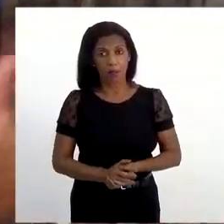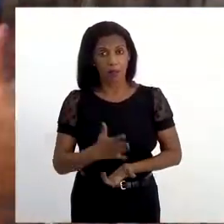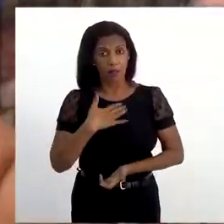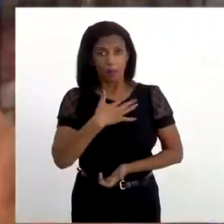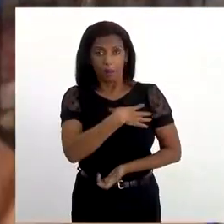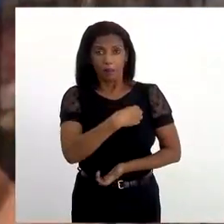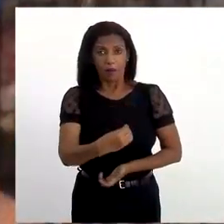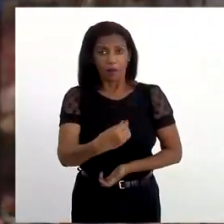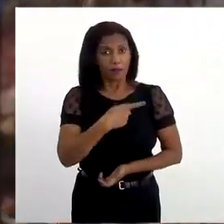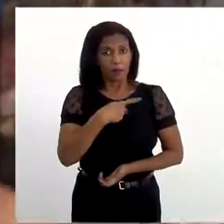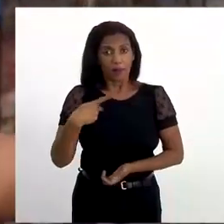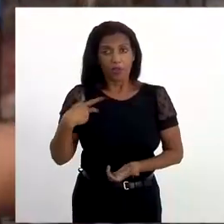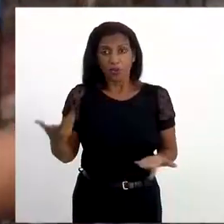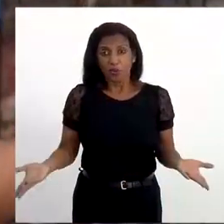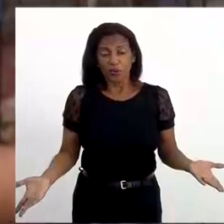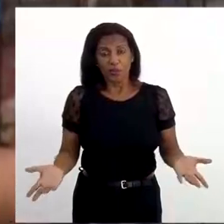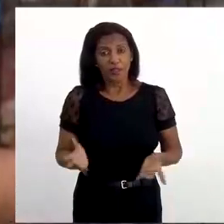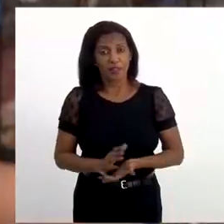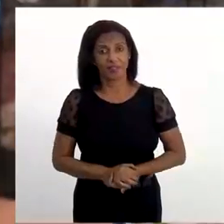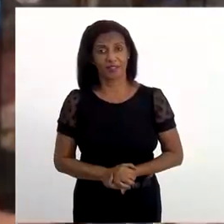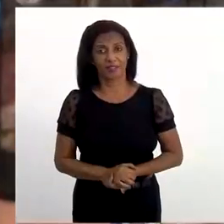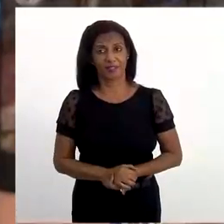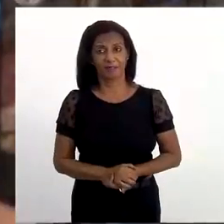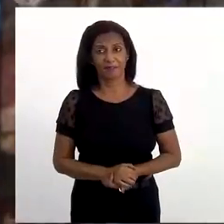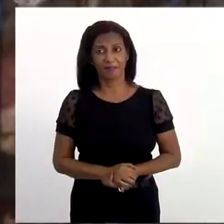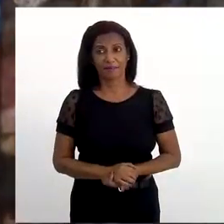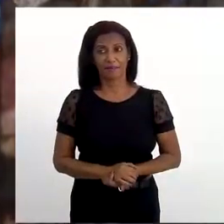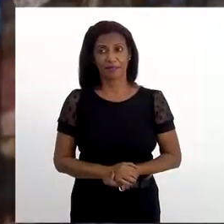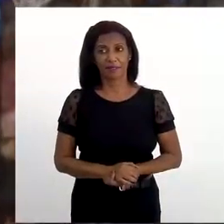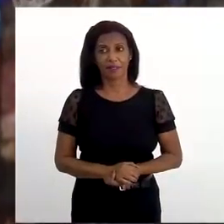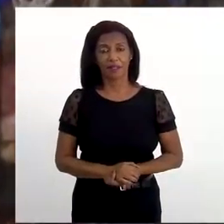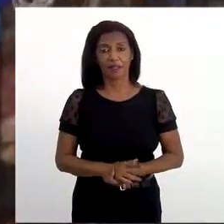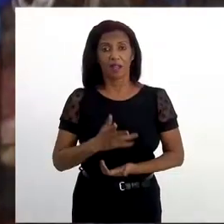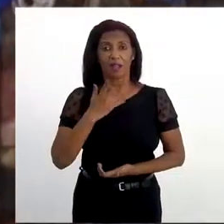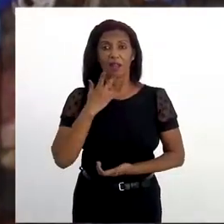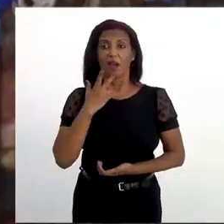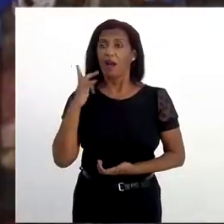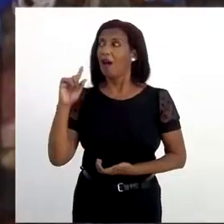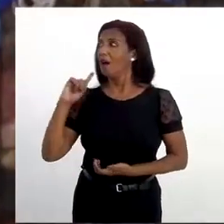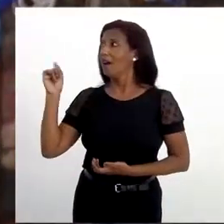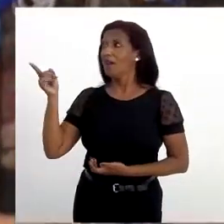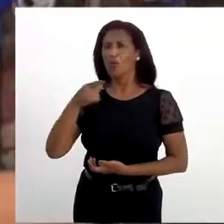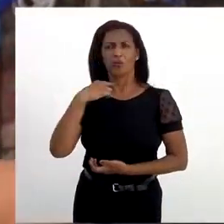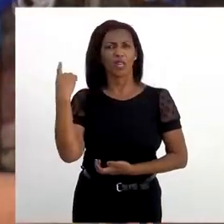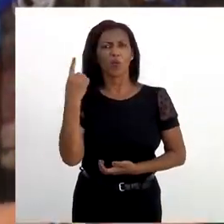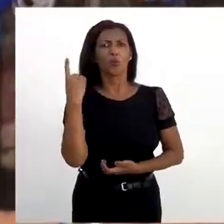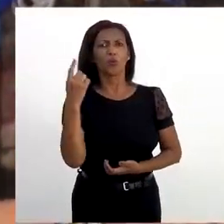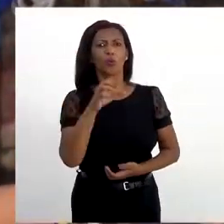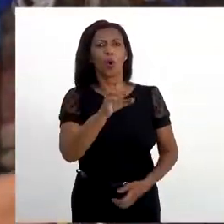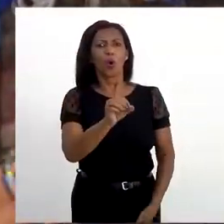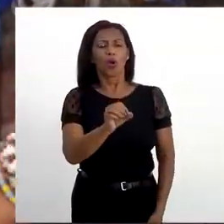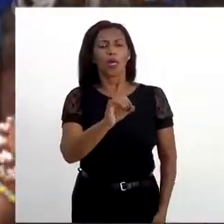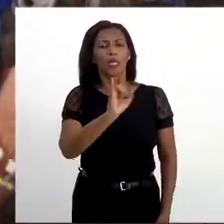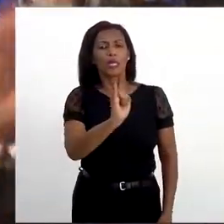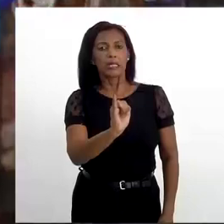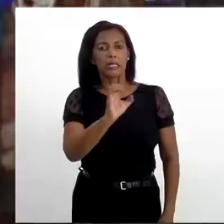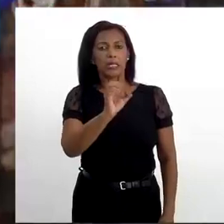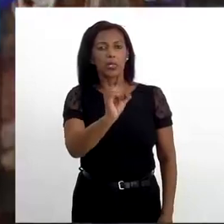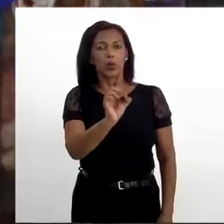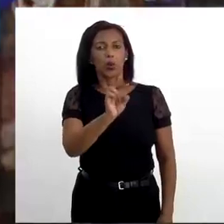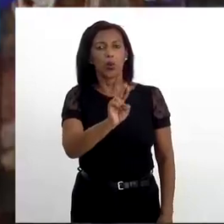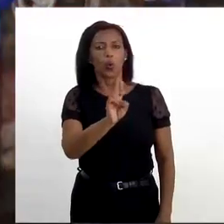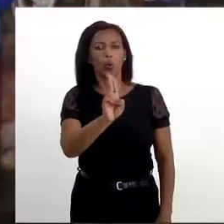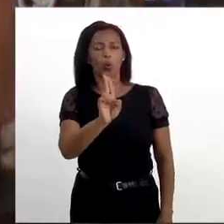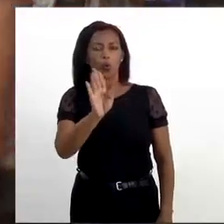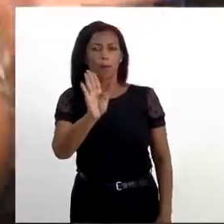problema? Eu tenho uma filha pastora. Não é não? Eu preciso... A nossa escolha aqui é muito Yorubá. Eu tenho vários livros. Todos em Yorubá.